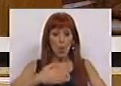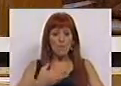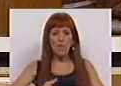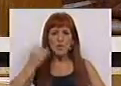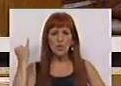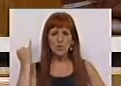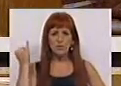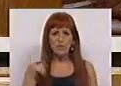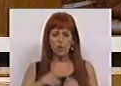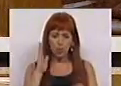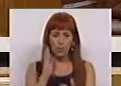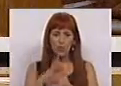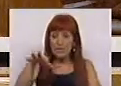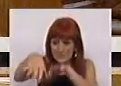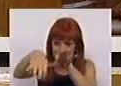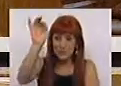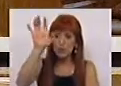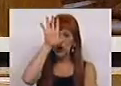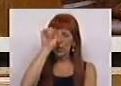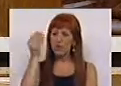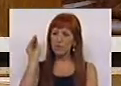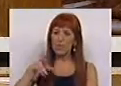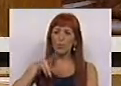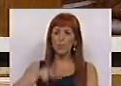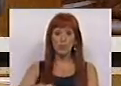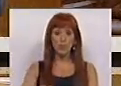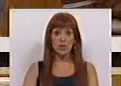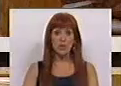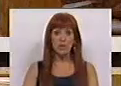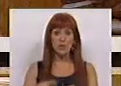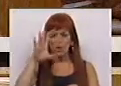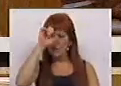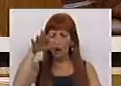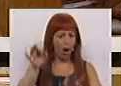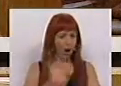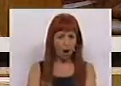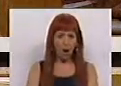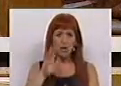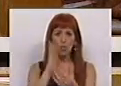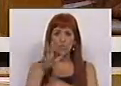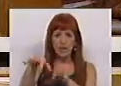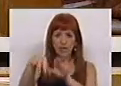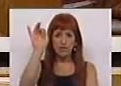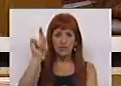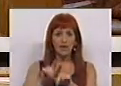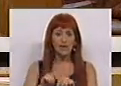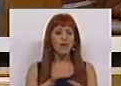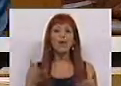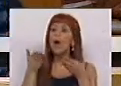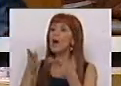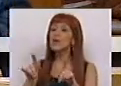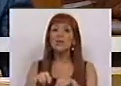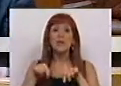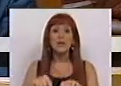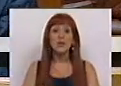institucional do processo de nomeação do Governador do Banco de Portugal, a desgovernamentalização do processo de nomeação e a contribuição